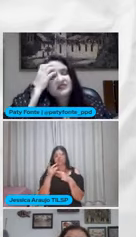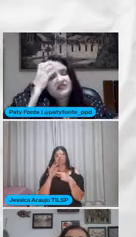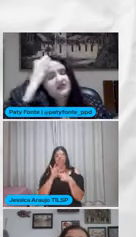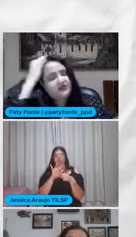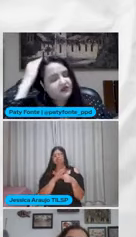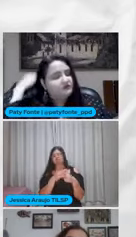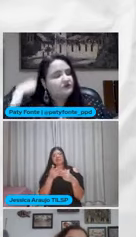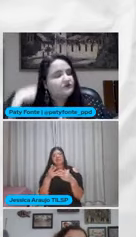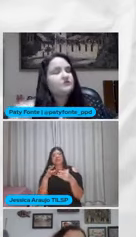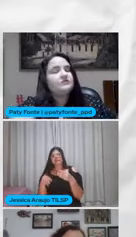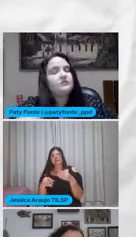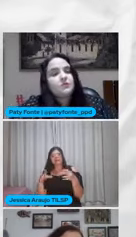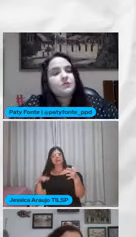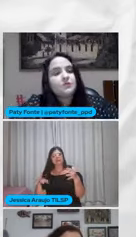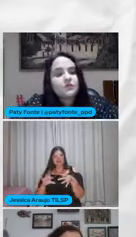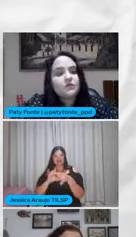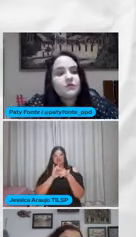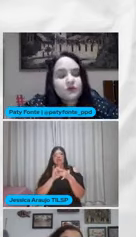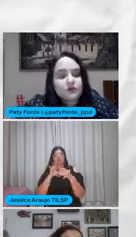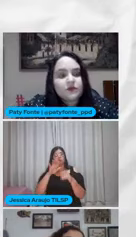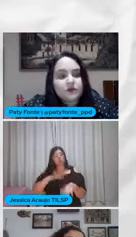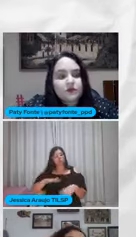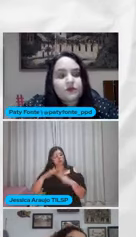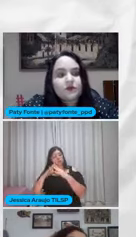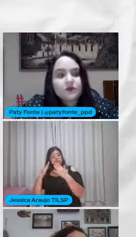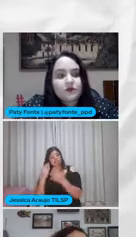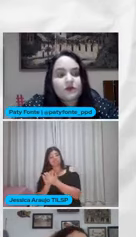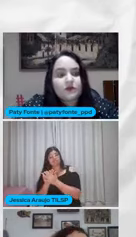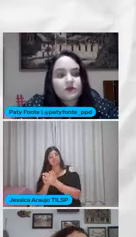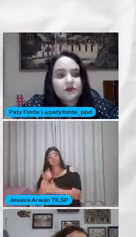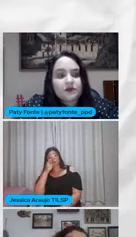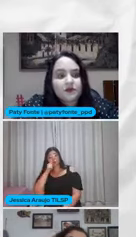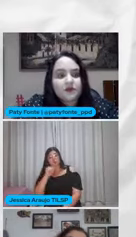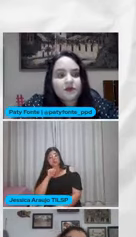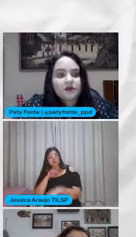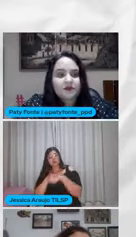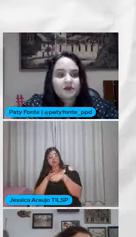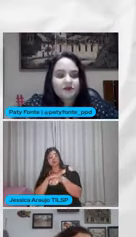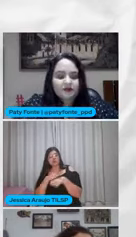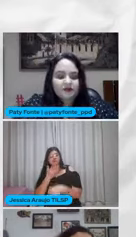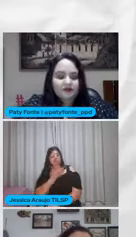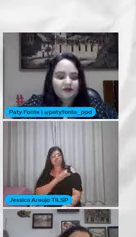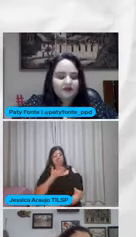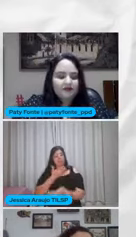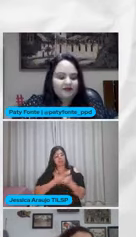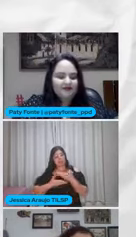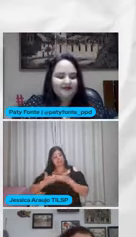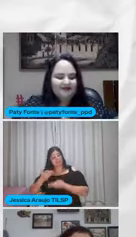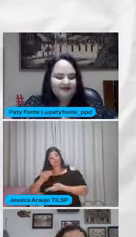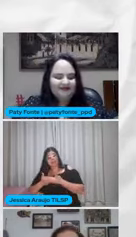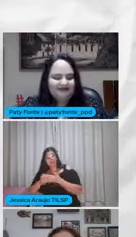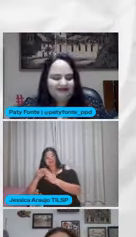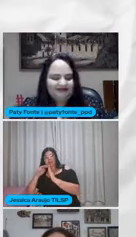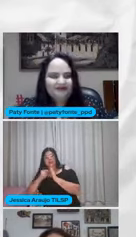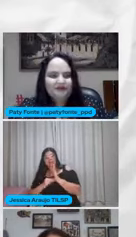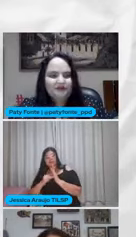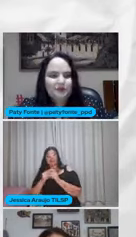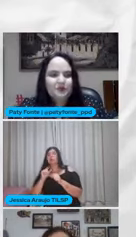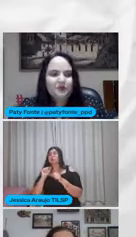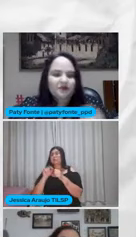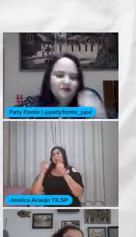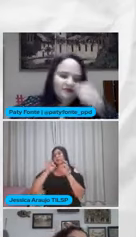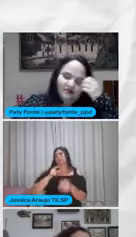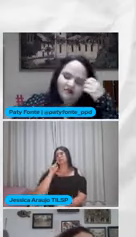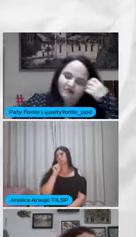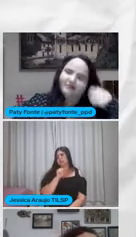Sim Às vezes no espaço da escola A gente não consegue Conversar com os colegas Trocar ideias Metodológicas O que está dando certo Com